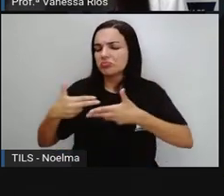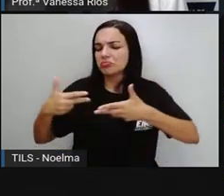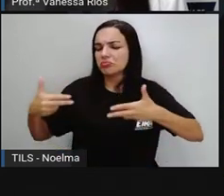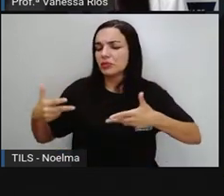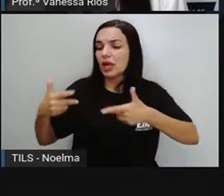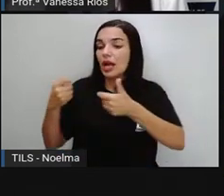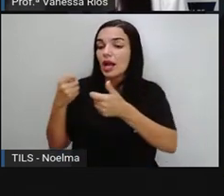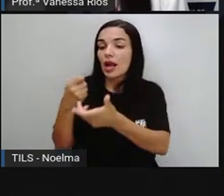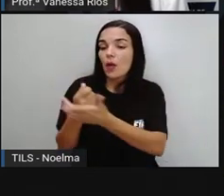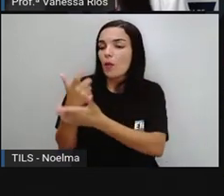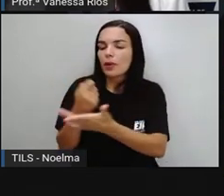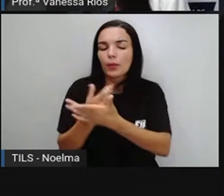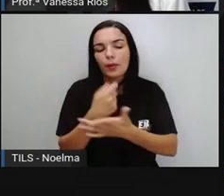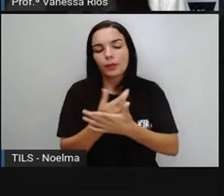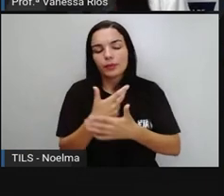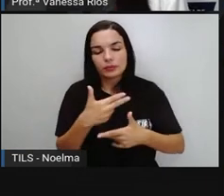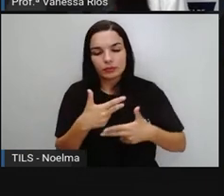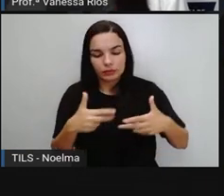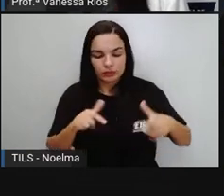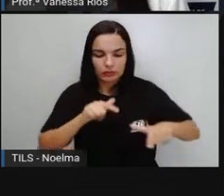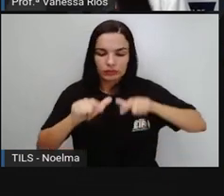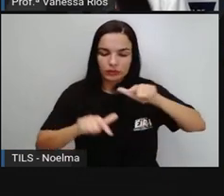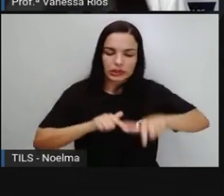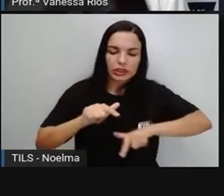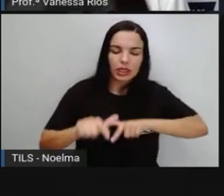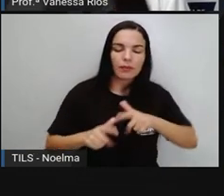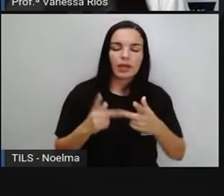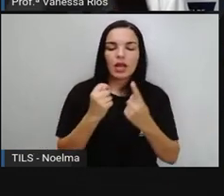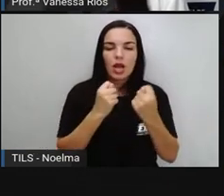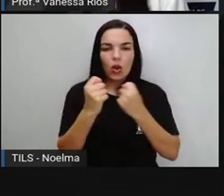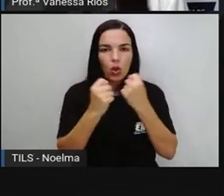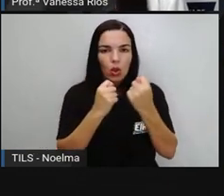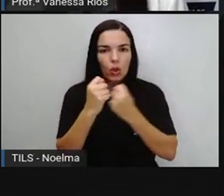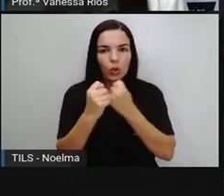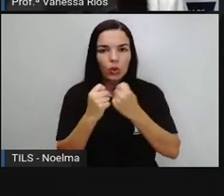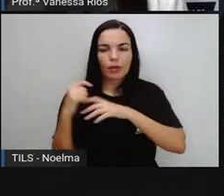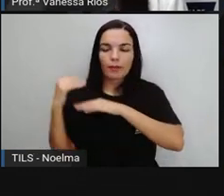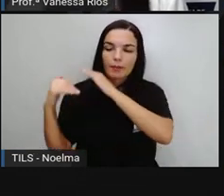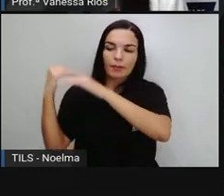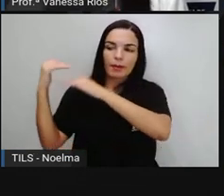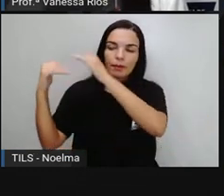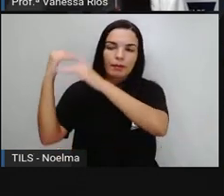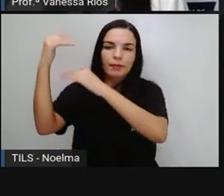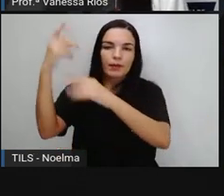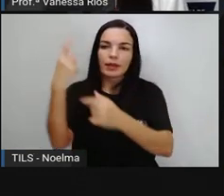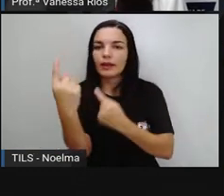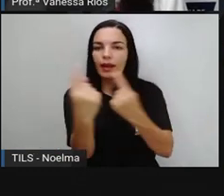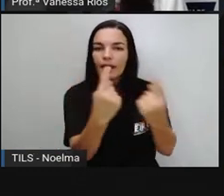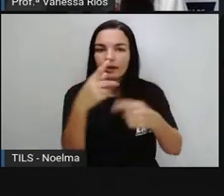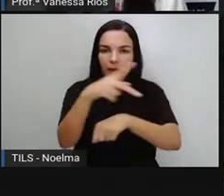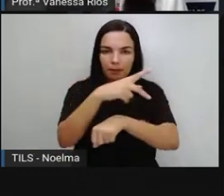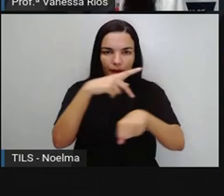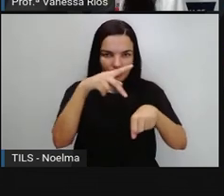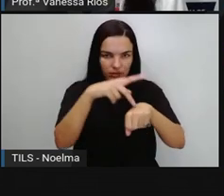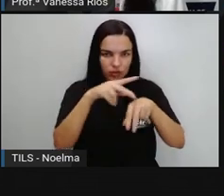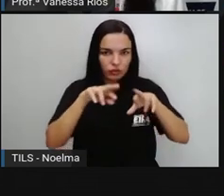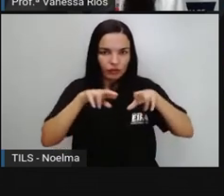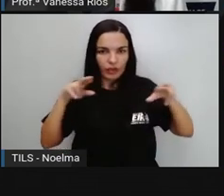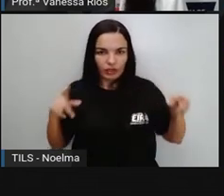Produtos E atividades Comerciais E econômicas Que vão ser Desenvolvidas Em cada País